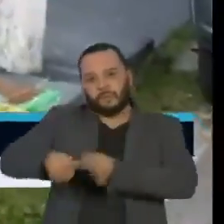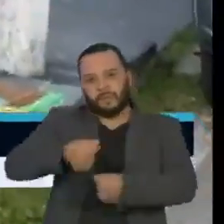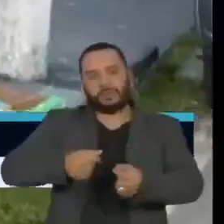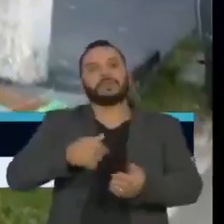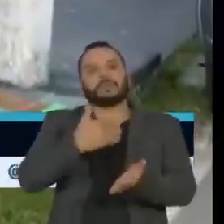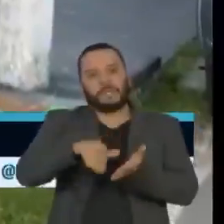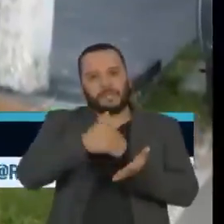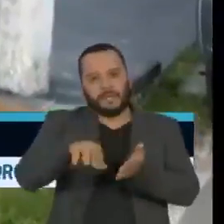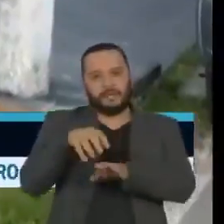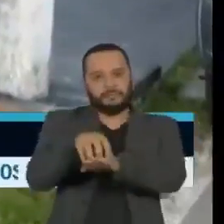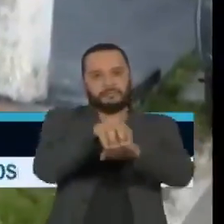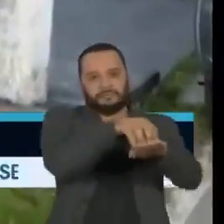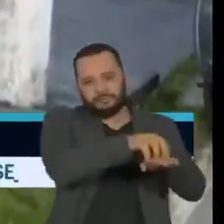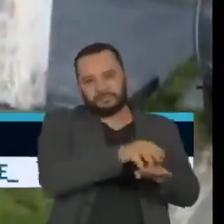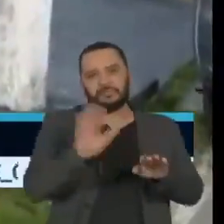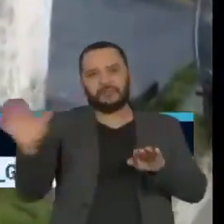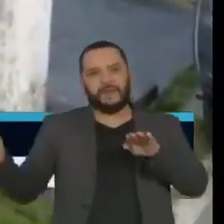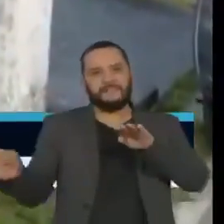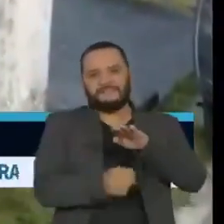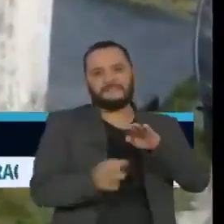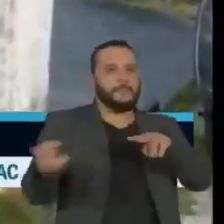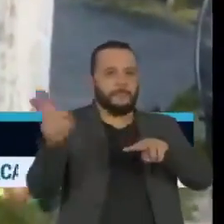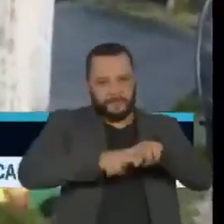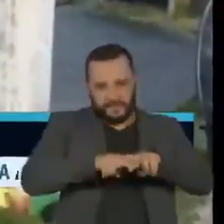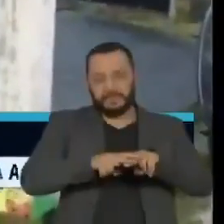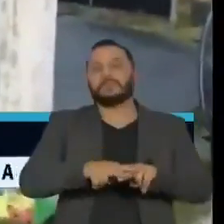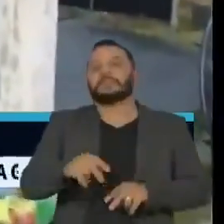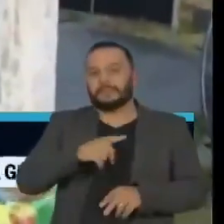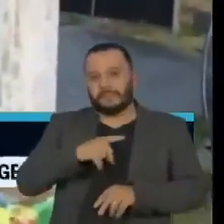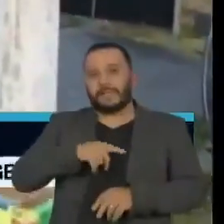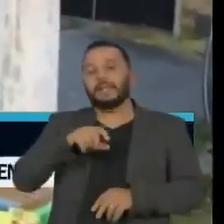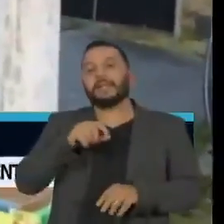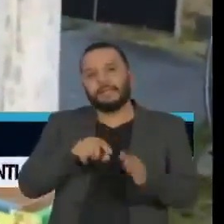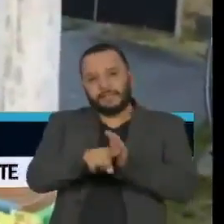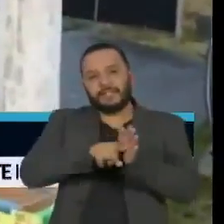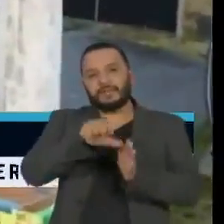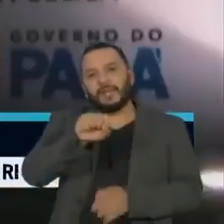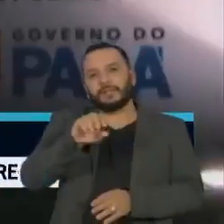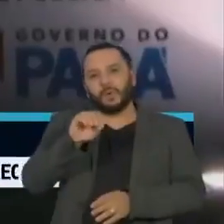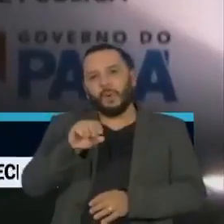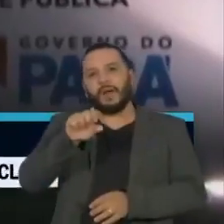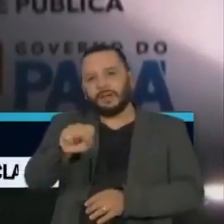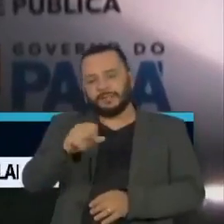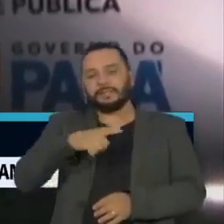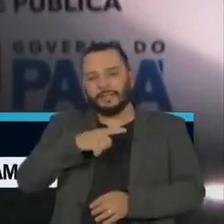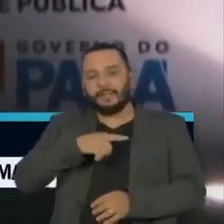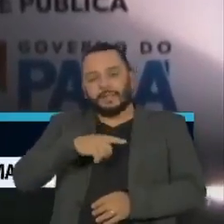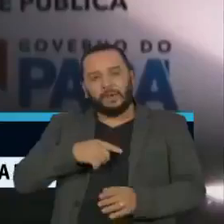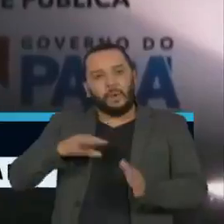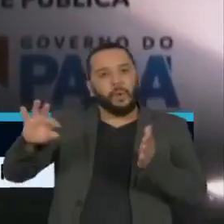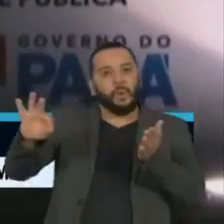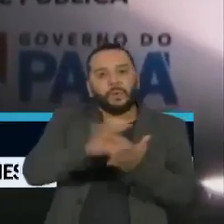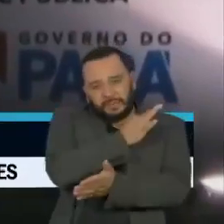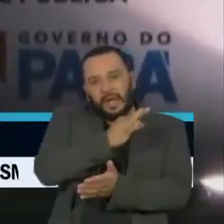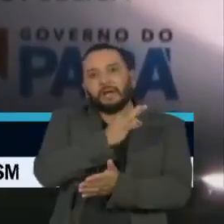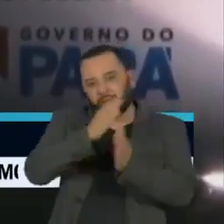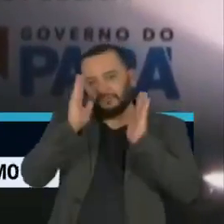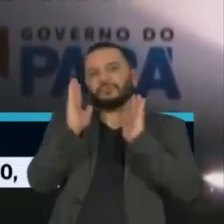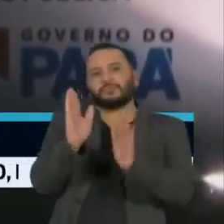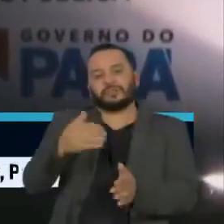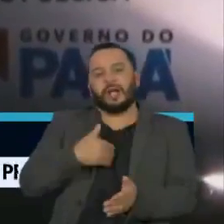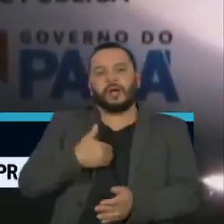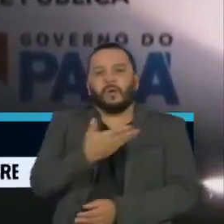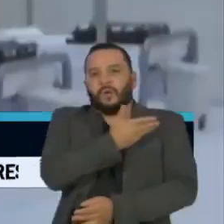presos. A Operação SOS mira 12 contratos firmados entre o governo do Pará e organizações sociais para a